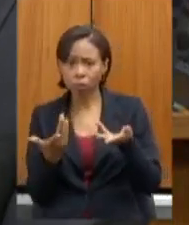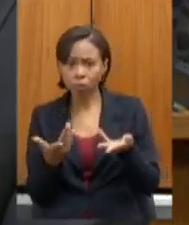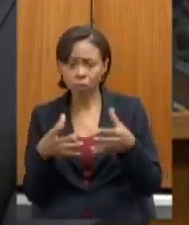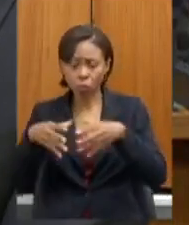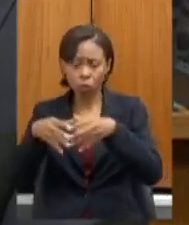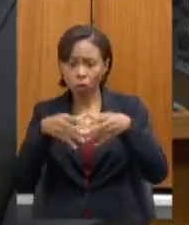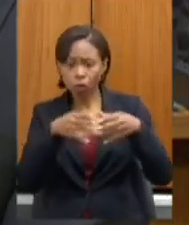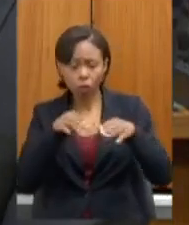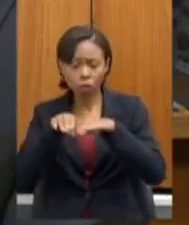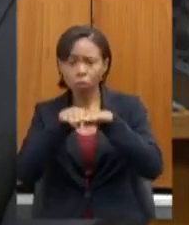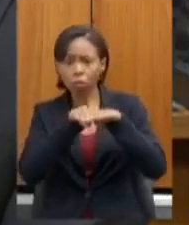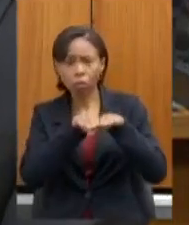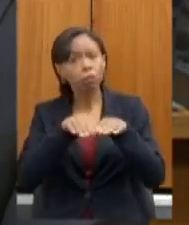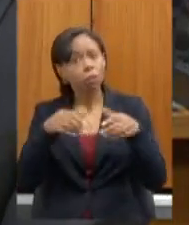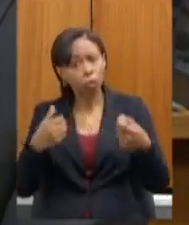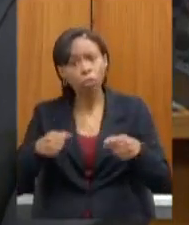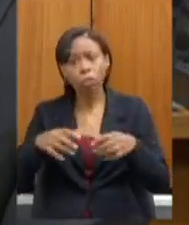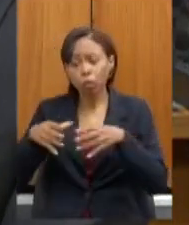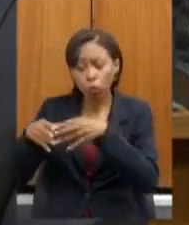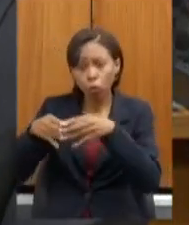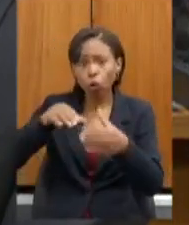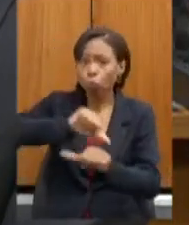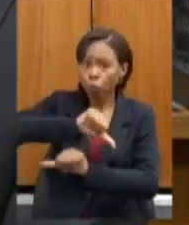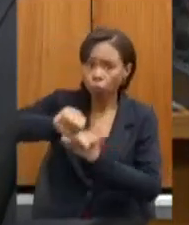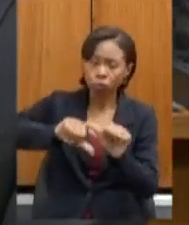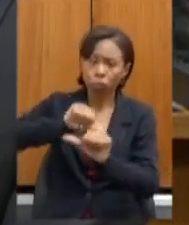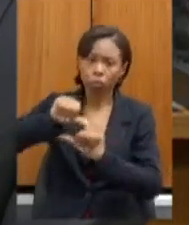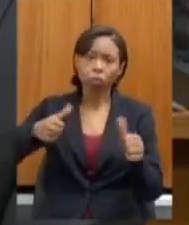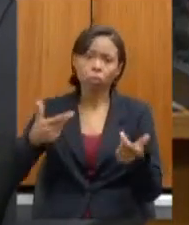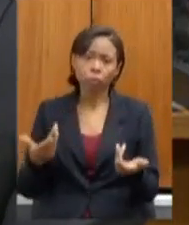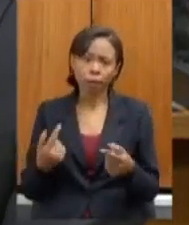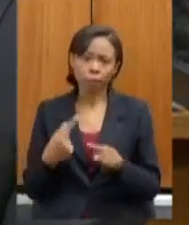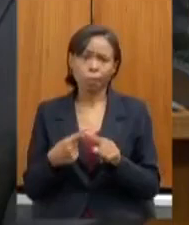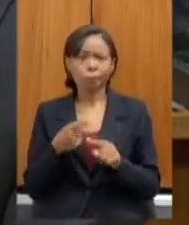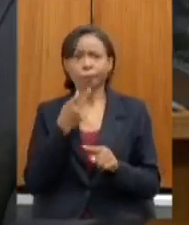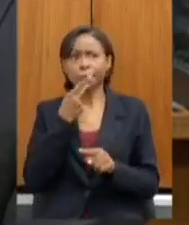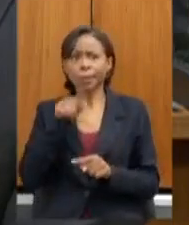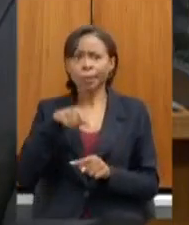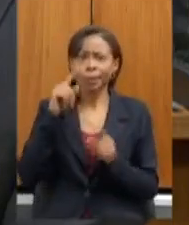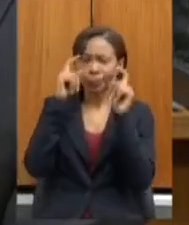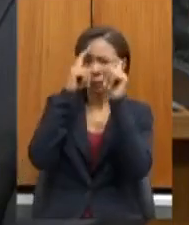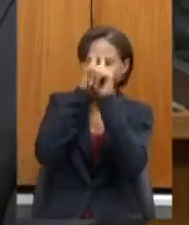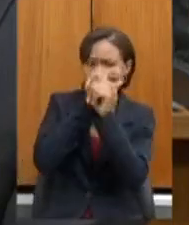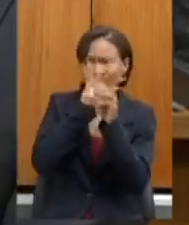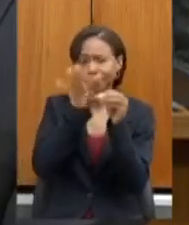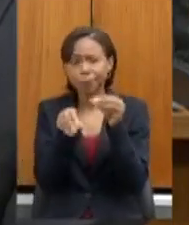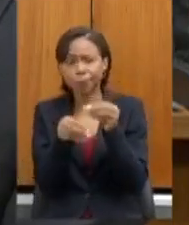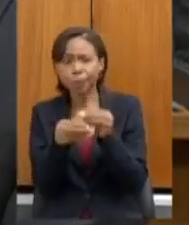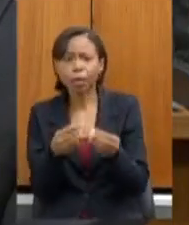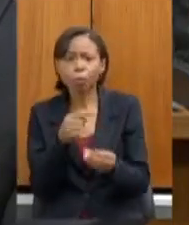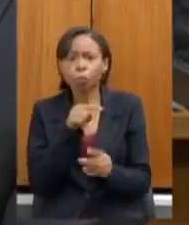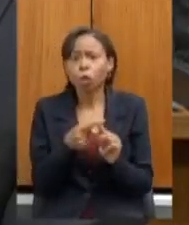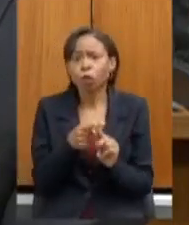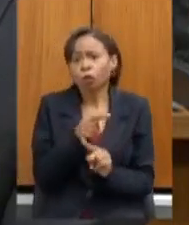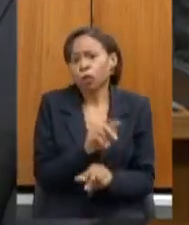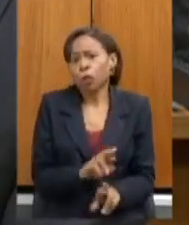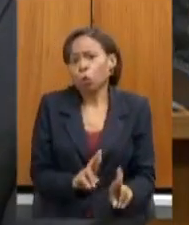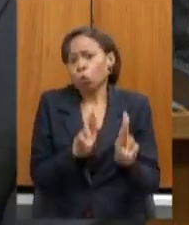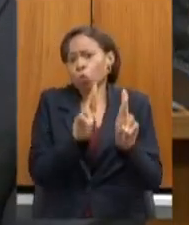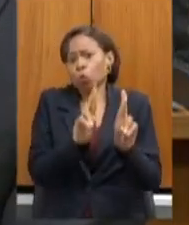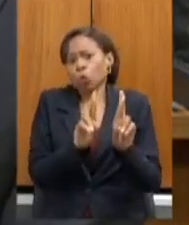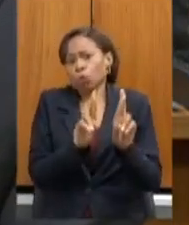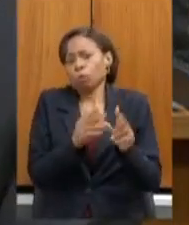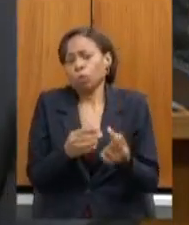poder fazer isso que troque a equipe toda não venha falar da dificuldade que isso está de implementar porque cabe apenas você determinar que seja